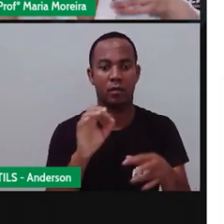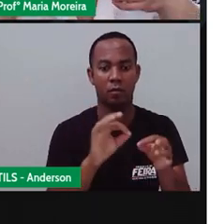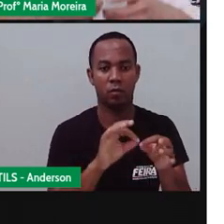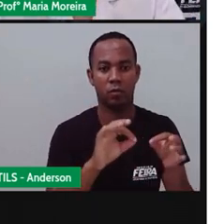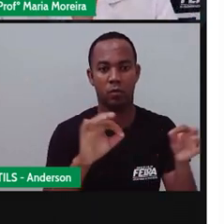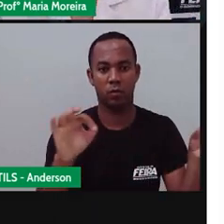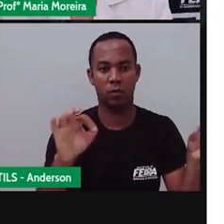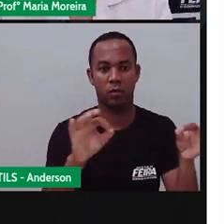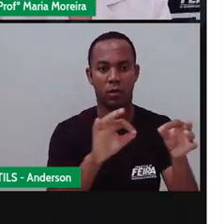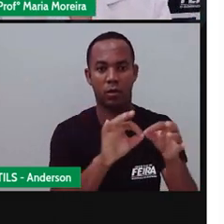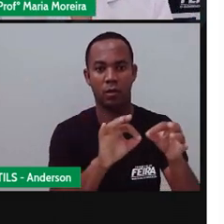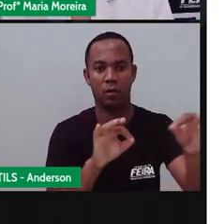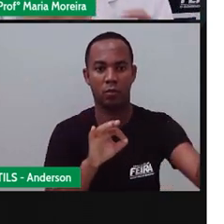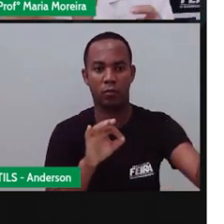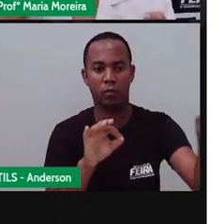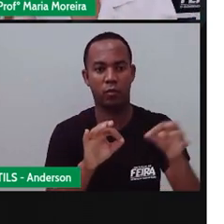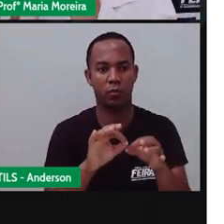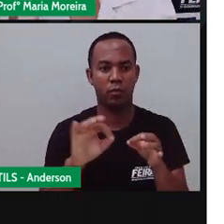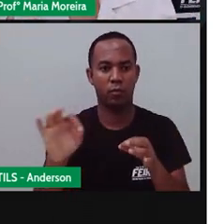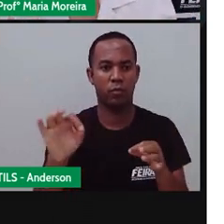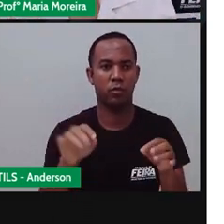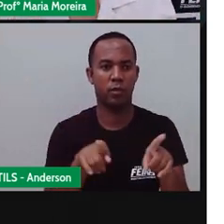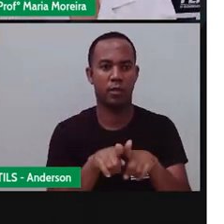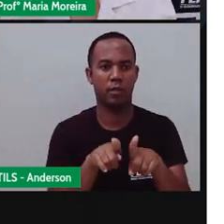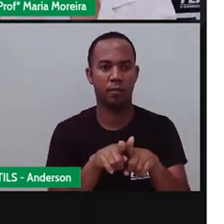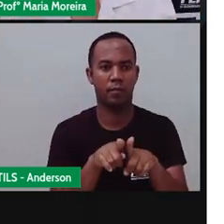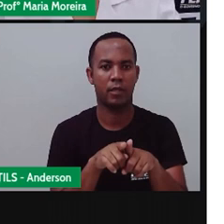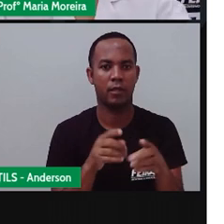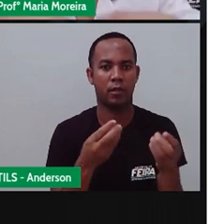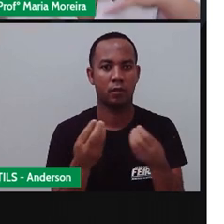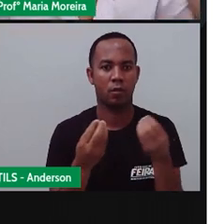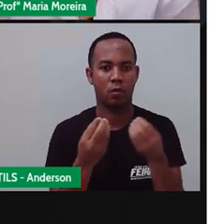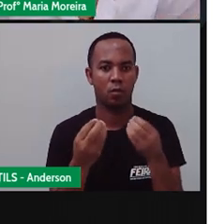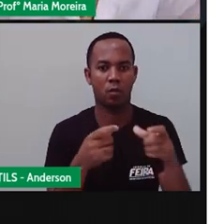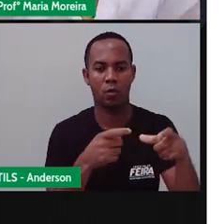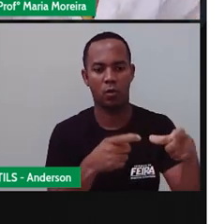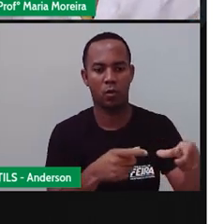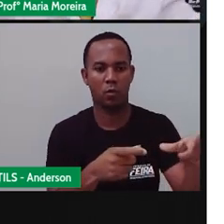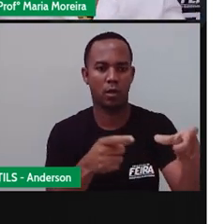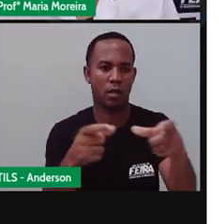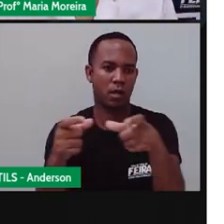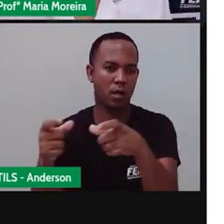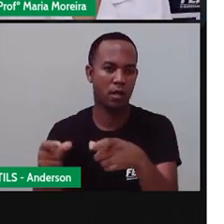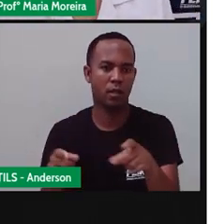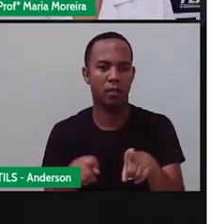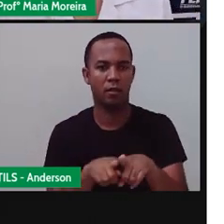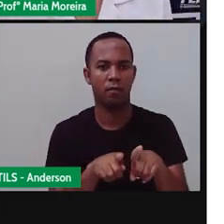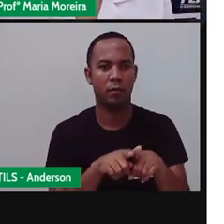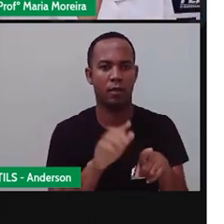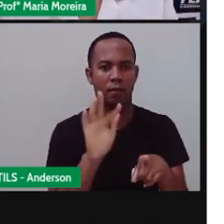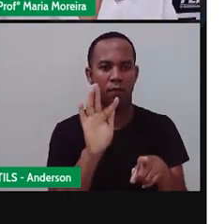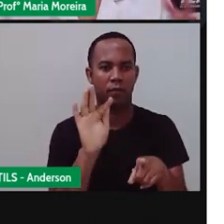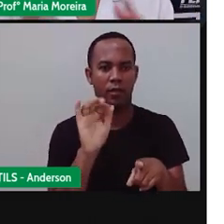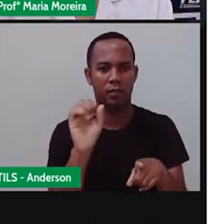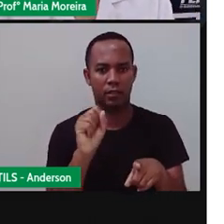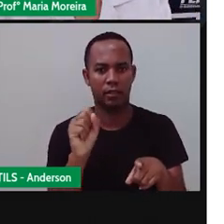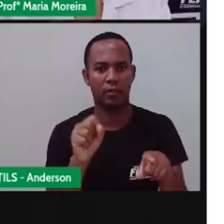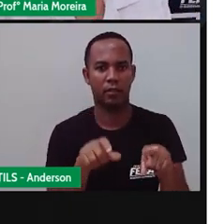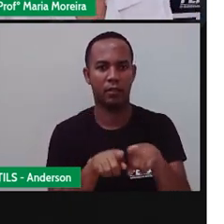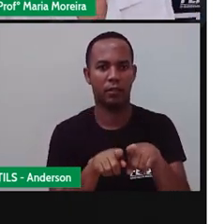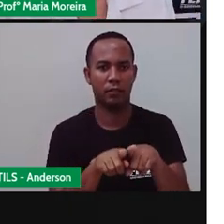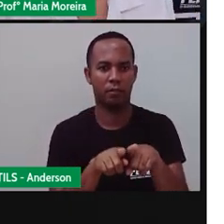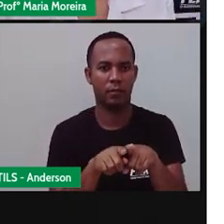Onde a gente vai ter Feira de Santana, que nitidamente a vai conseguir ver os bairros. ter outros que Feira de Santana está bem distante, vão ter outros